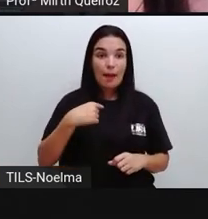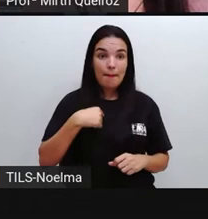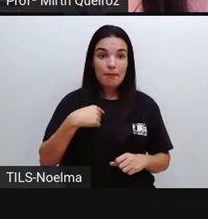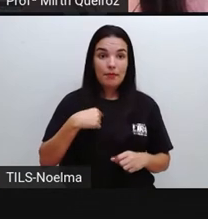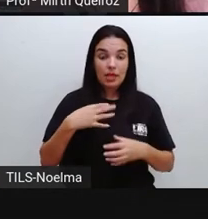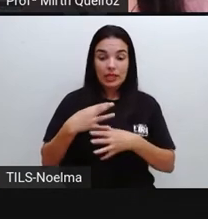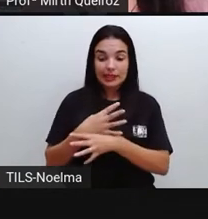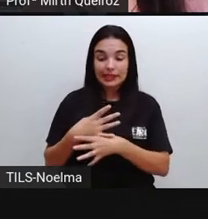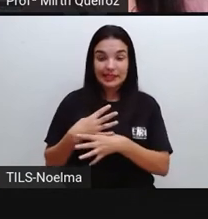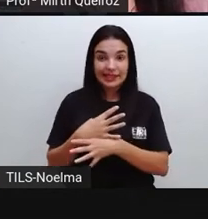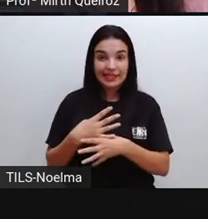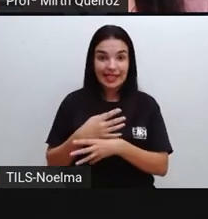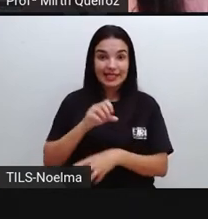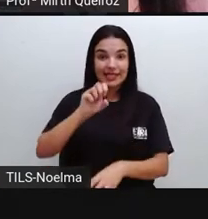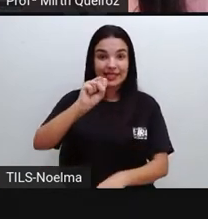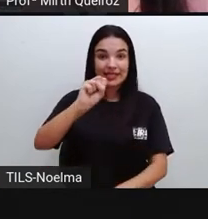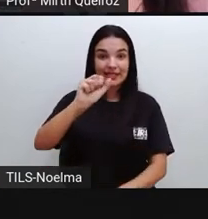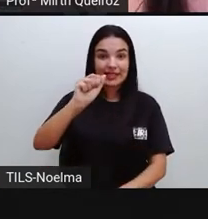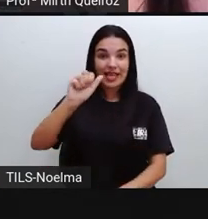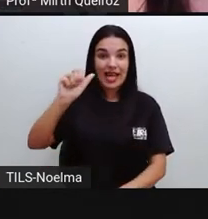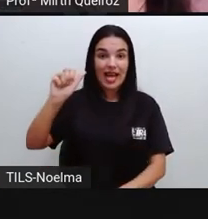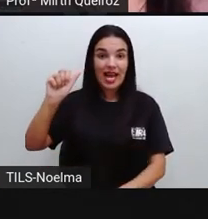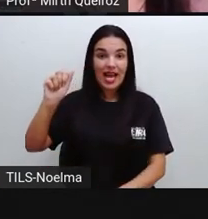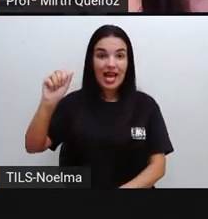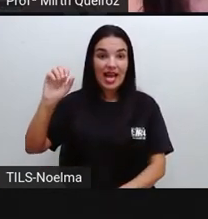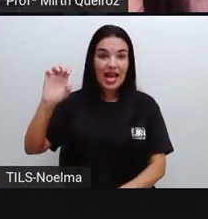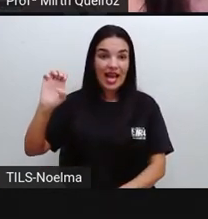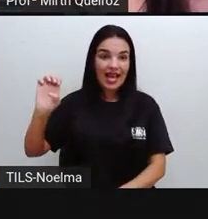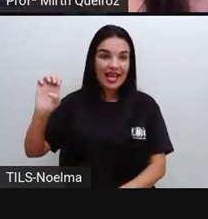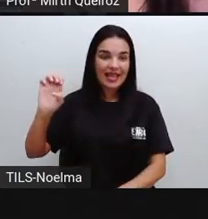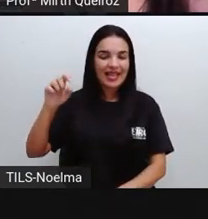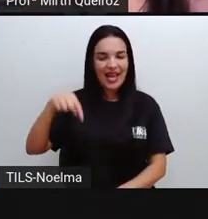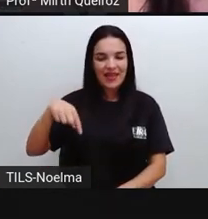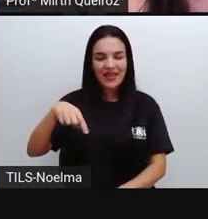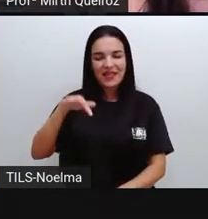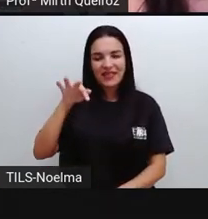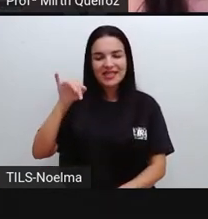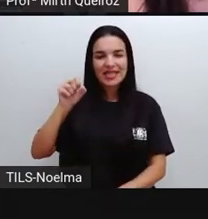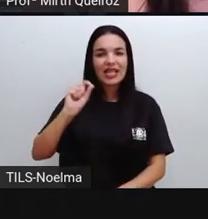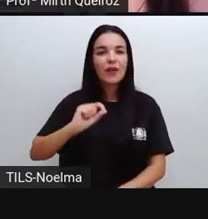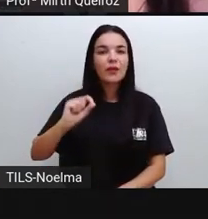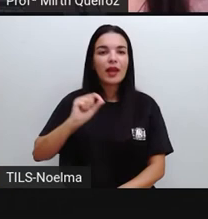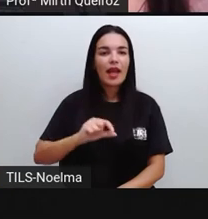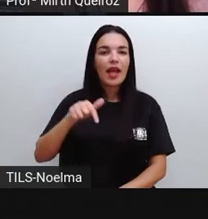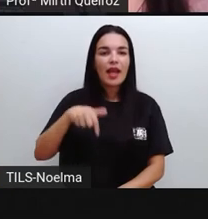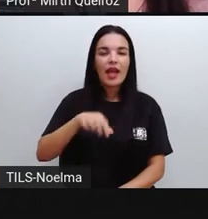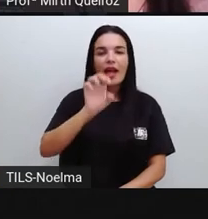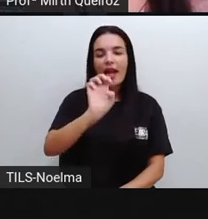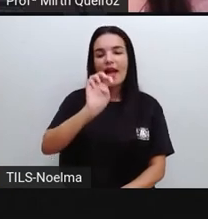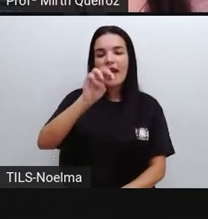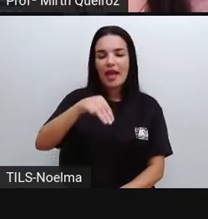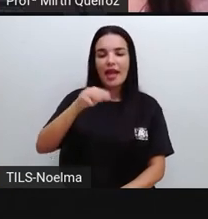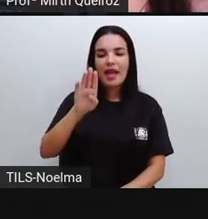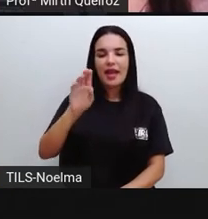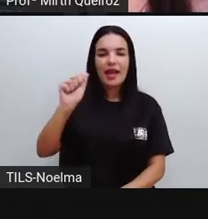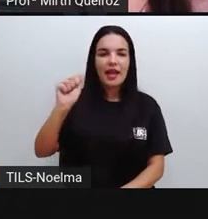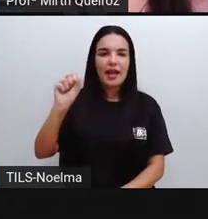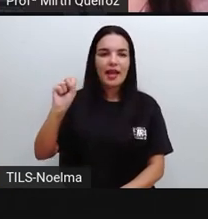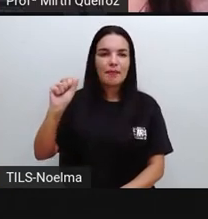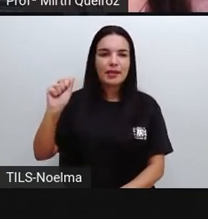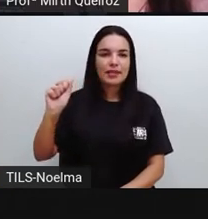o Saai, na cidade de vocês, né? que é agora a minha cidade também, Feira de Santana, a gente tem a